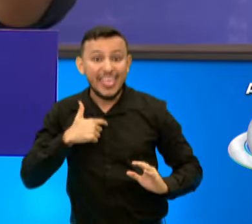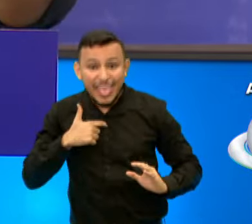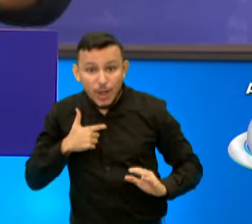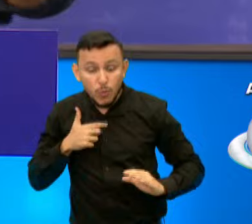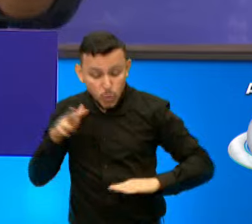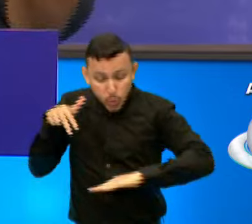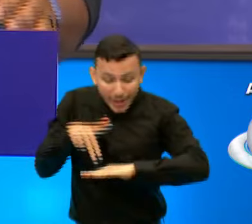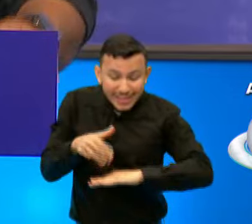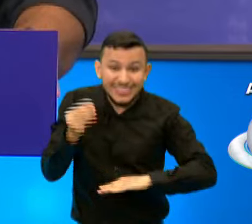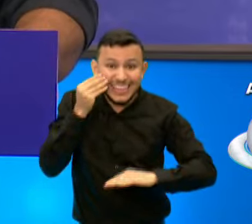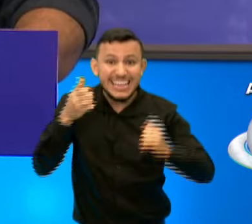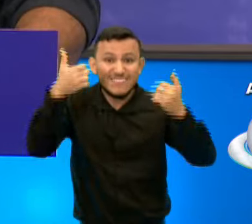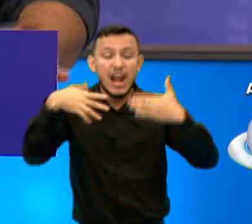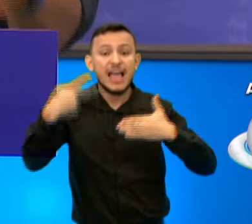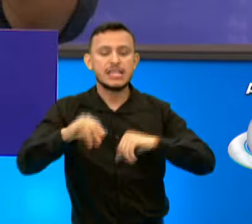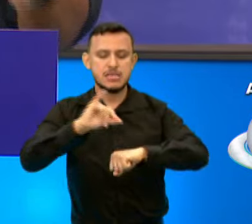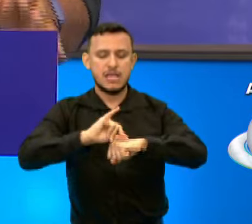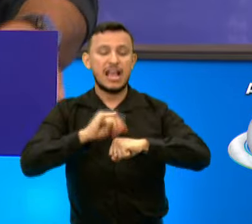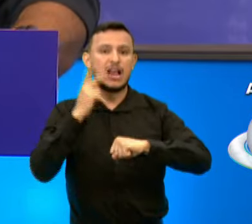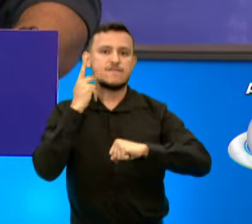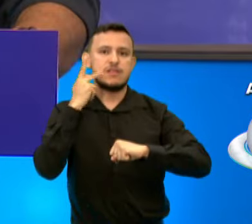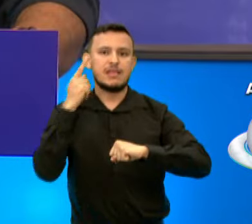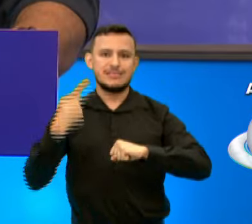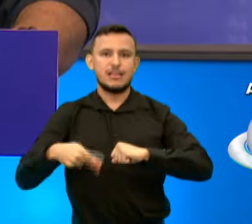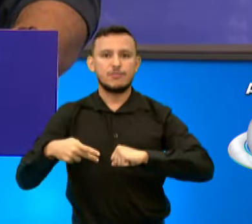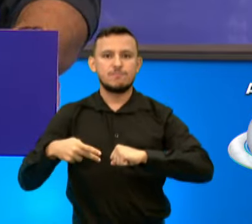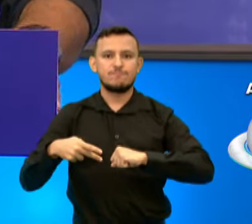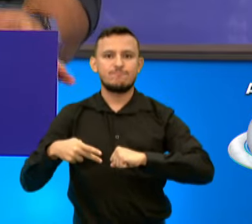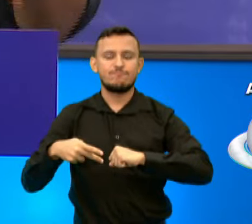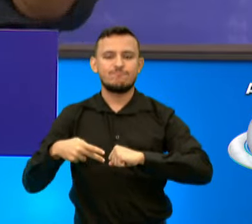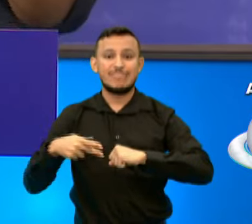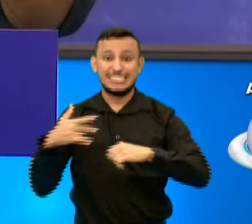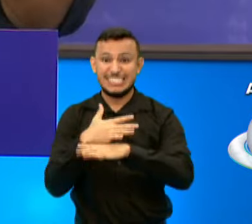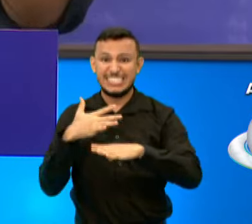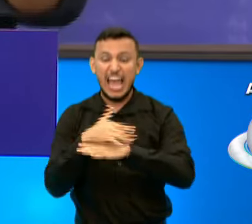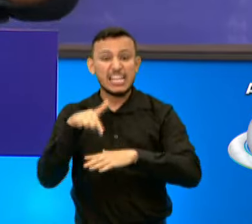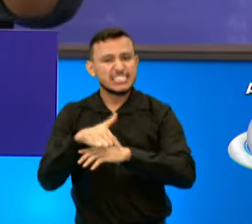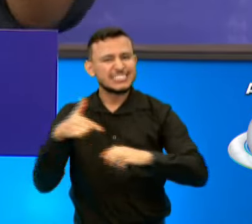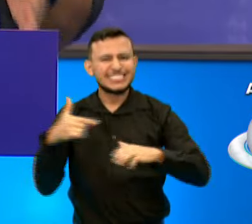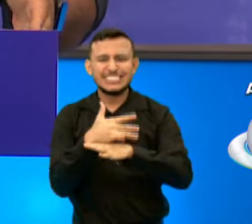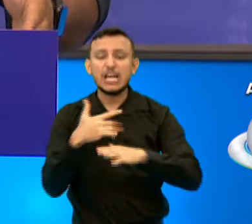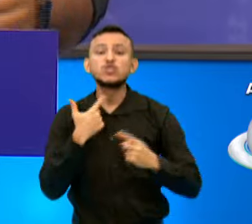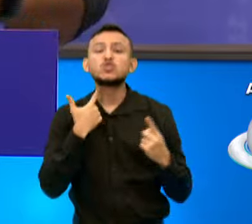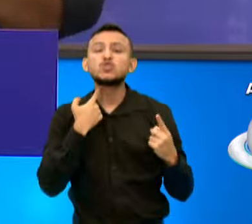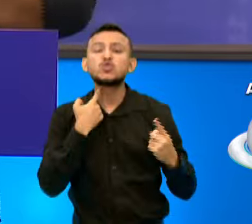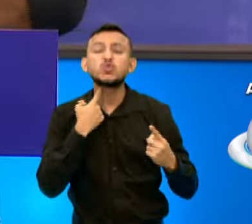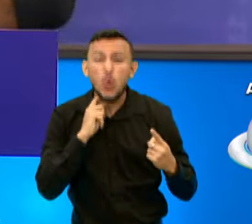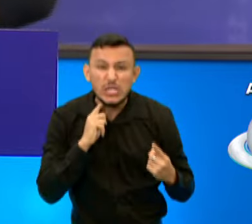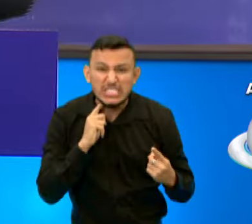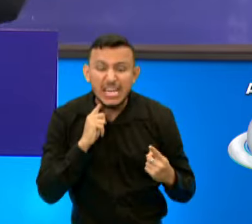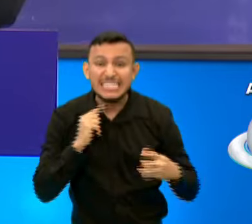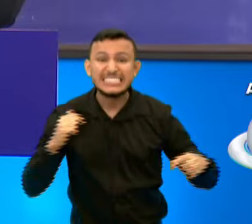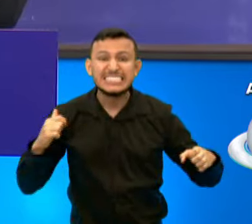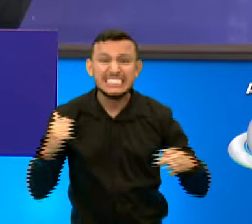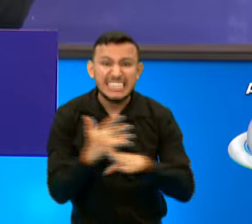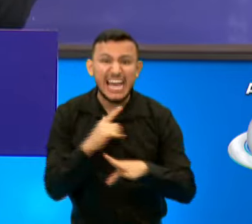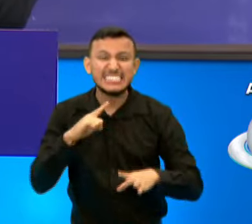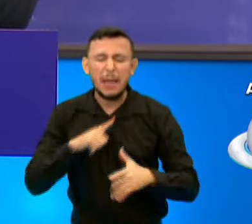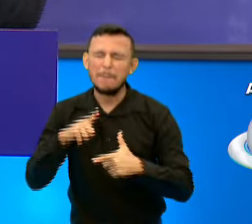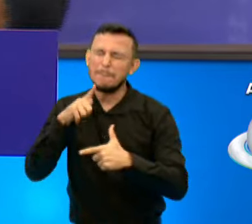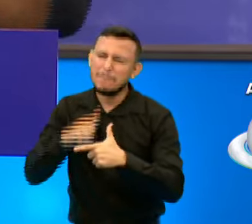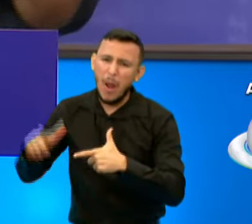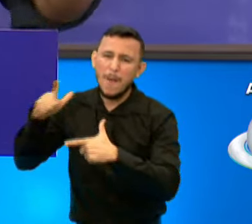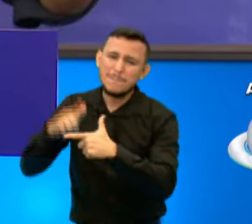aqui para tentar falar sobre nossa Fortaleza. Sobre a nossa cidade. Uma cidade suja. Uma cidade que tem vários